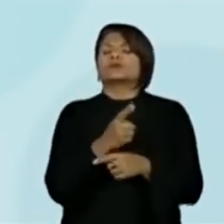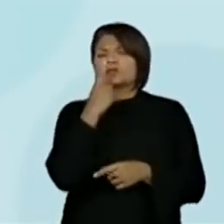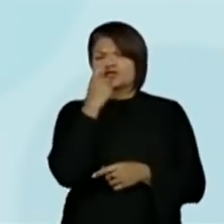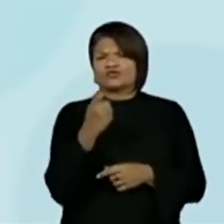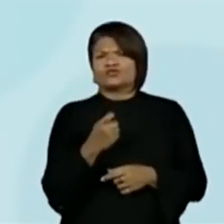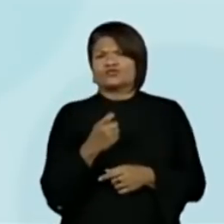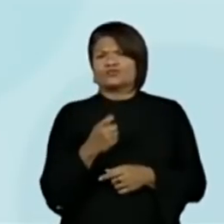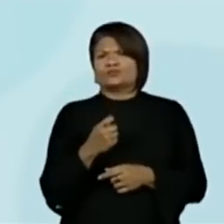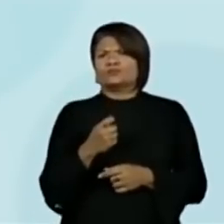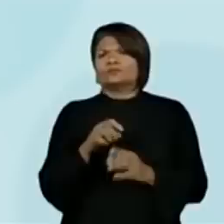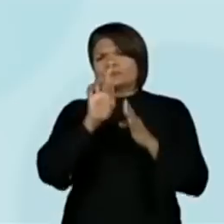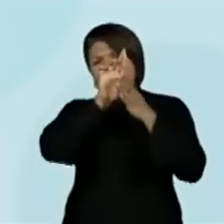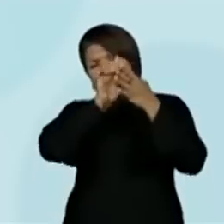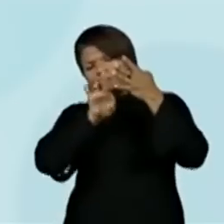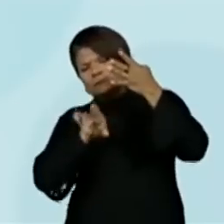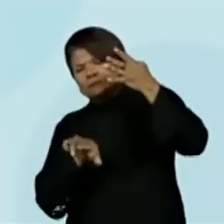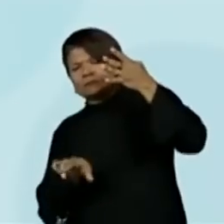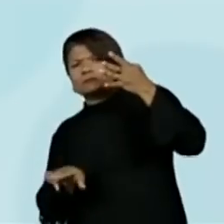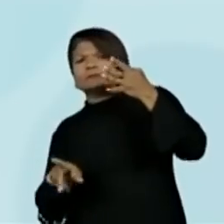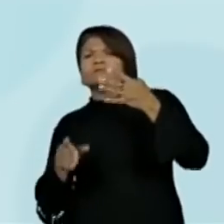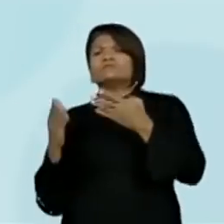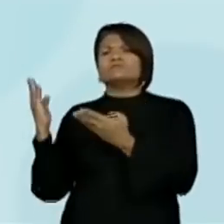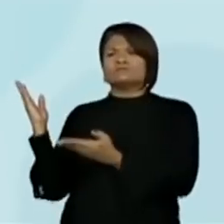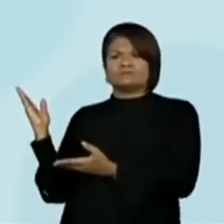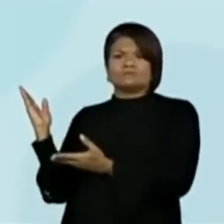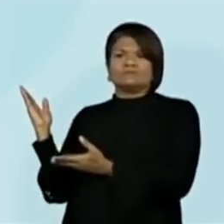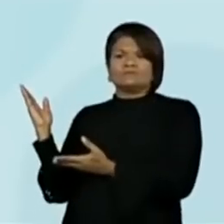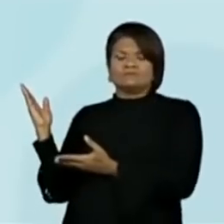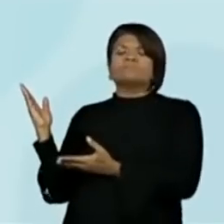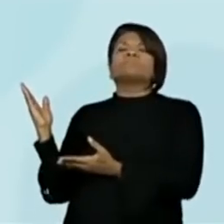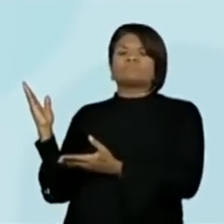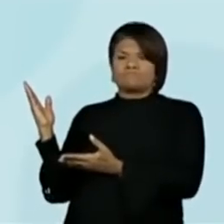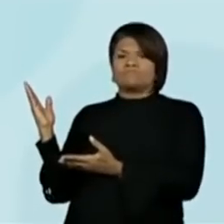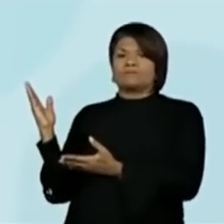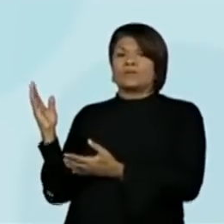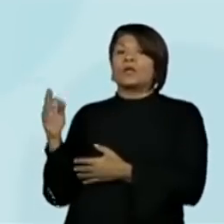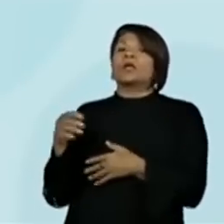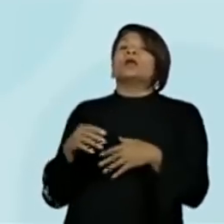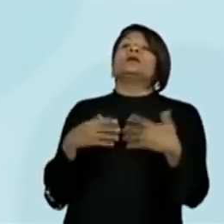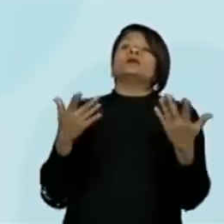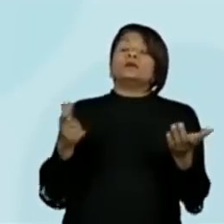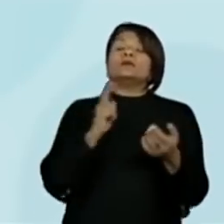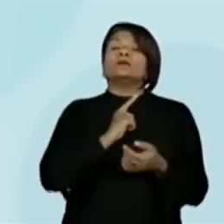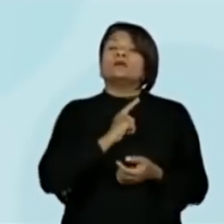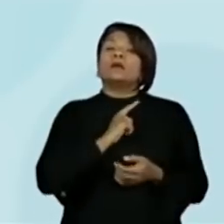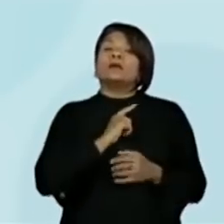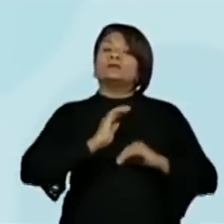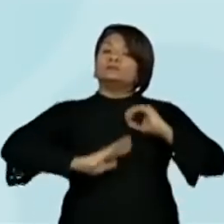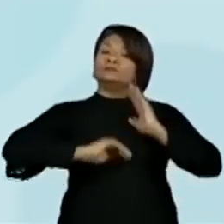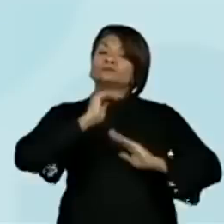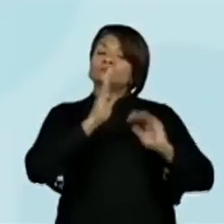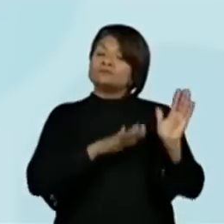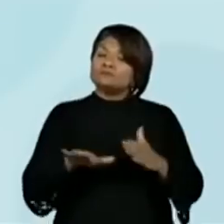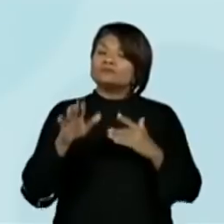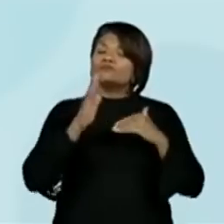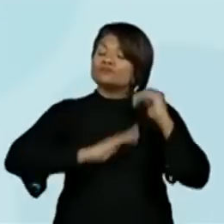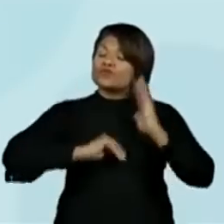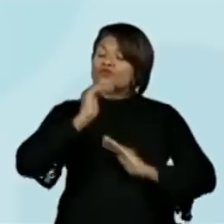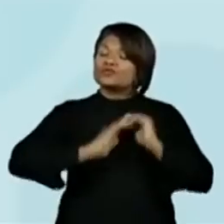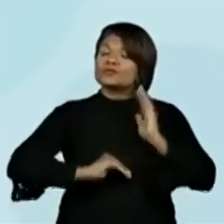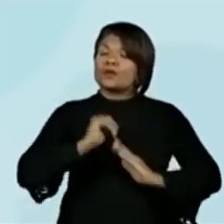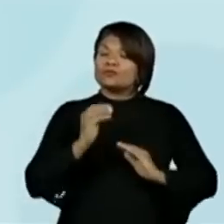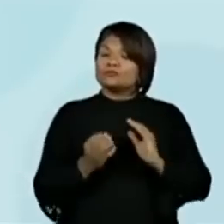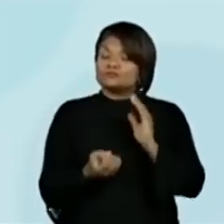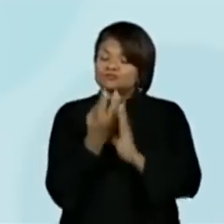todos esses lugares. Está lá no texto. Tá? E a produção do lixo? Que é a última reflexão que nós fizemos.